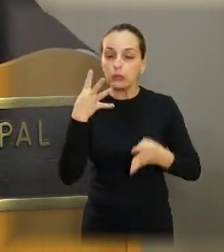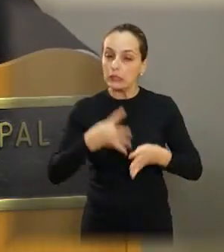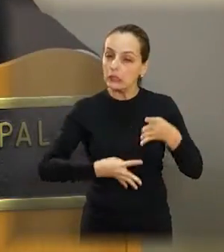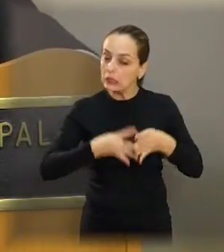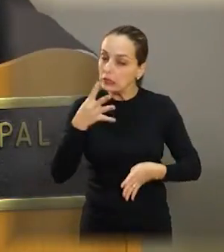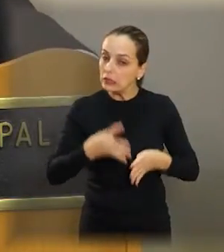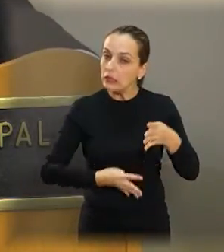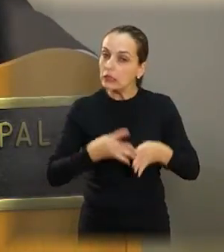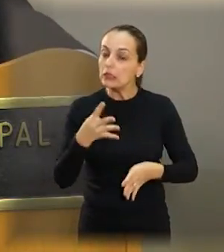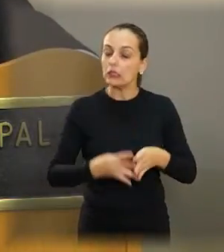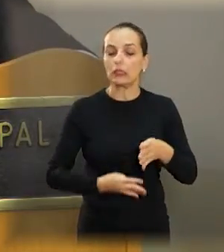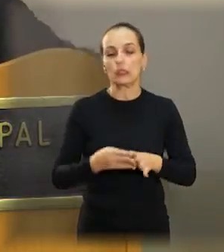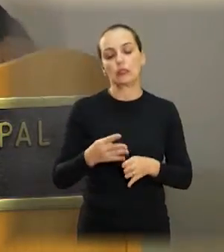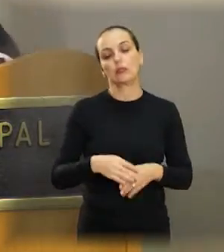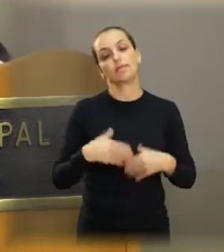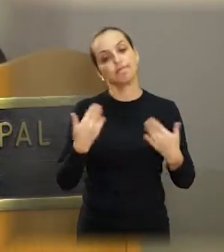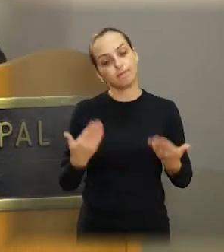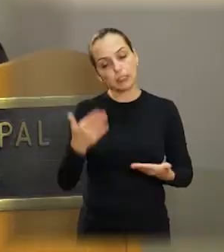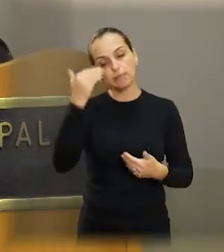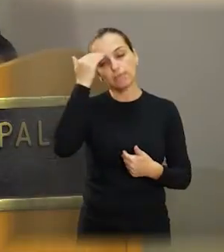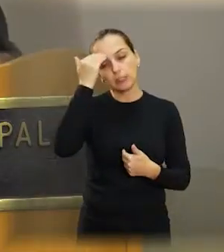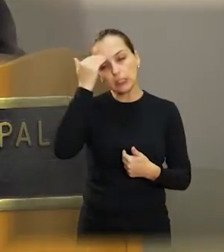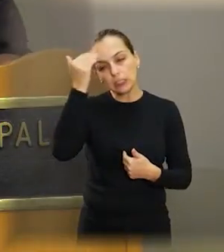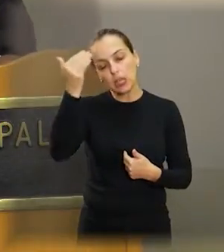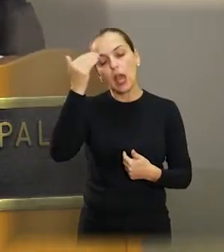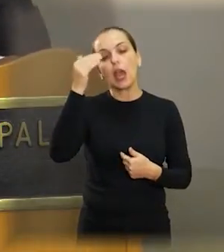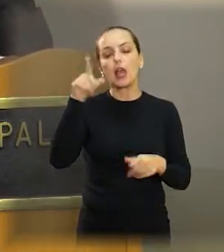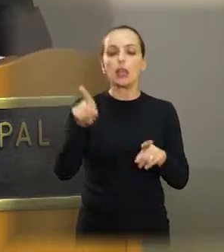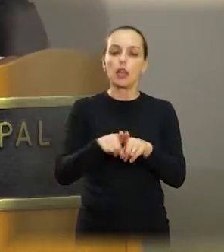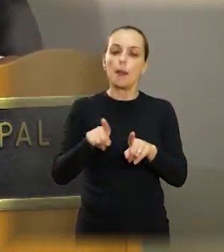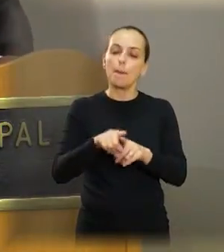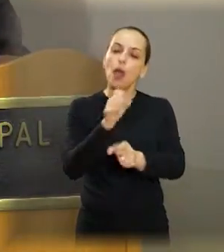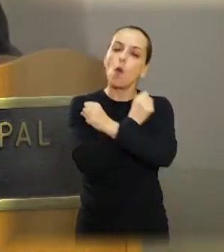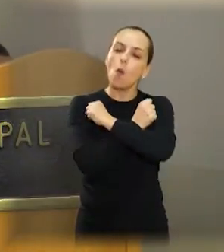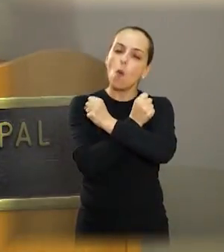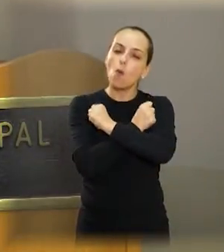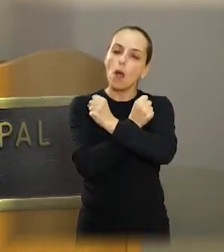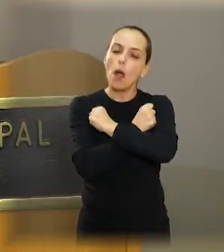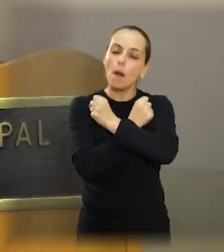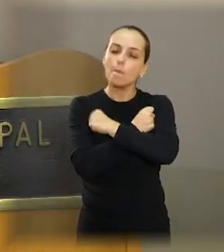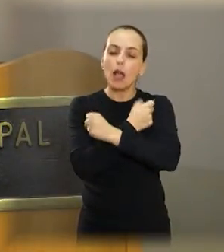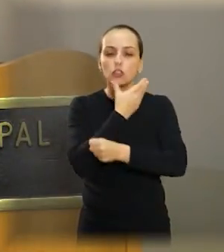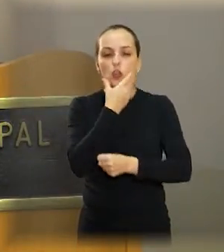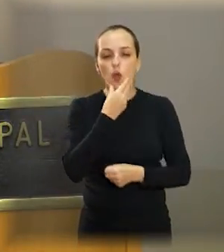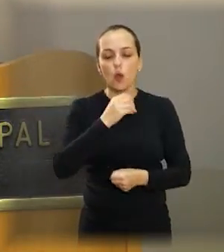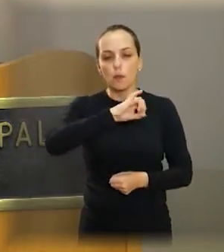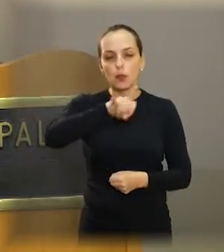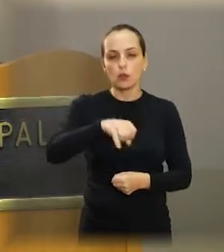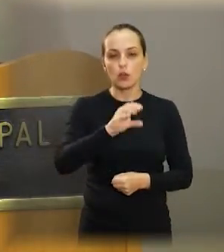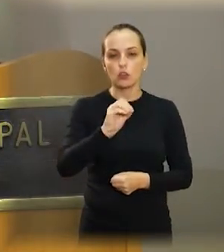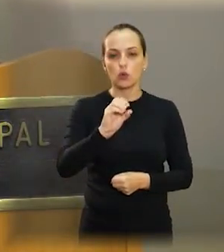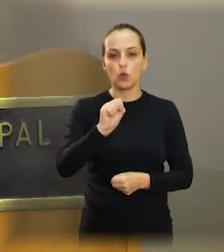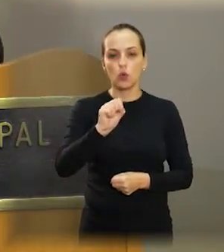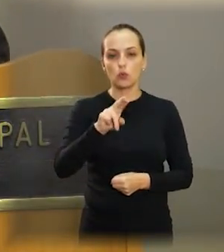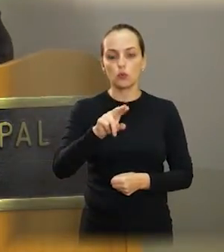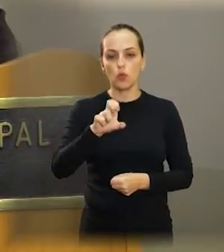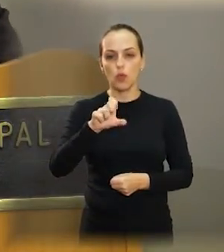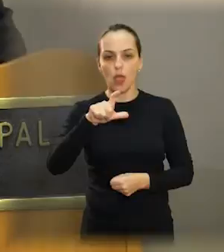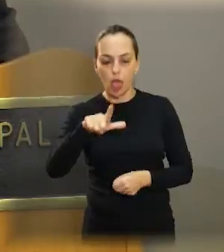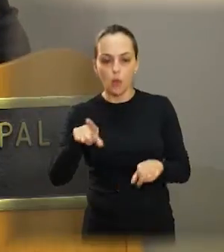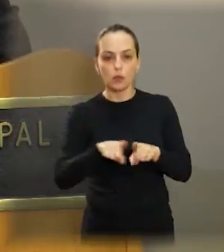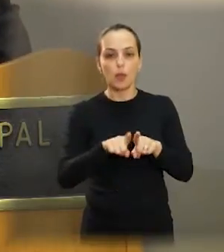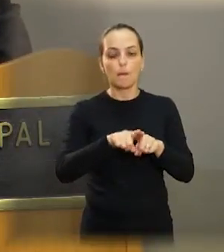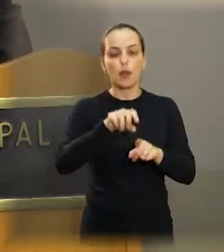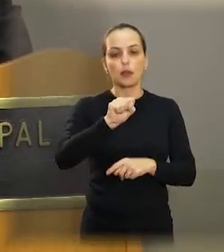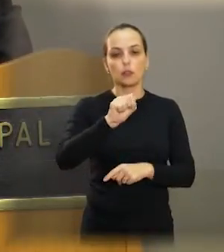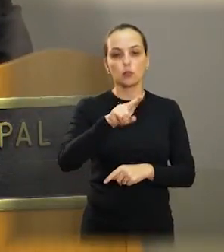Isso traz muito. Então quero agradecer muito. Também quero aqui mandar um abraço para o nosso Zezuel, a nossa Suzana, lá do Parque Residência